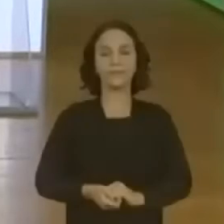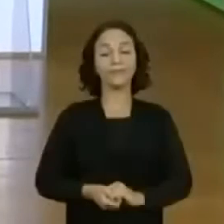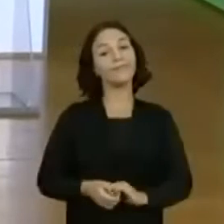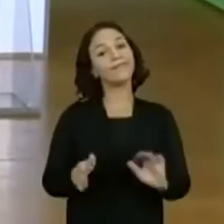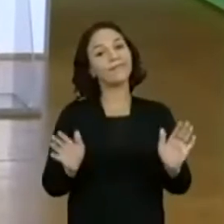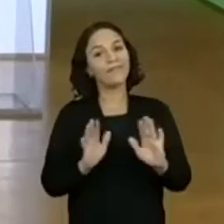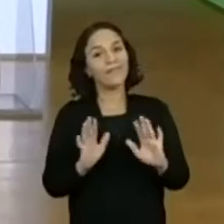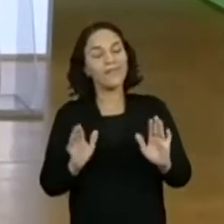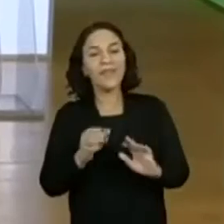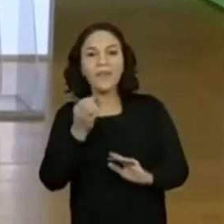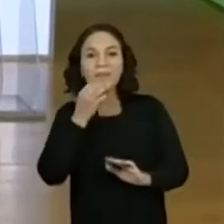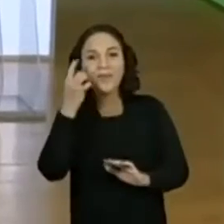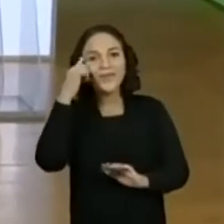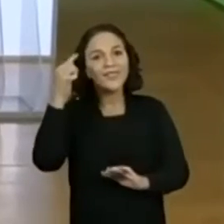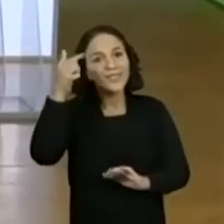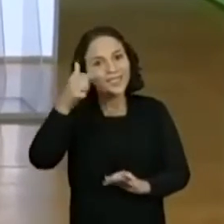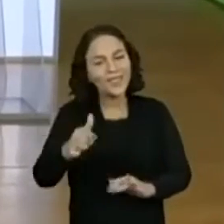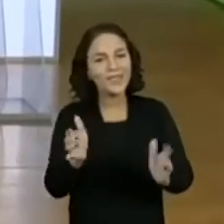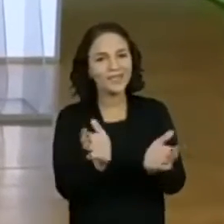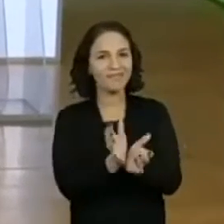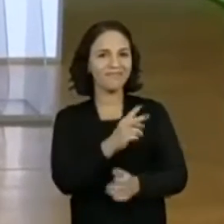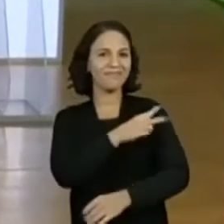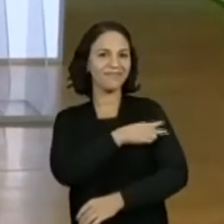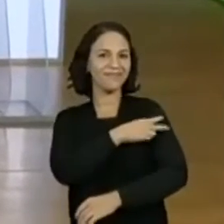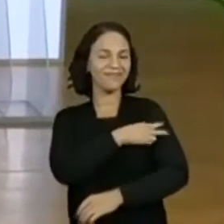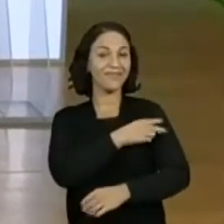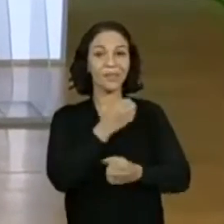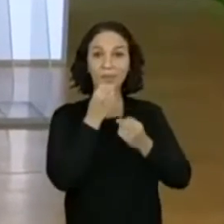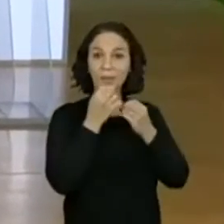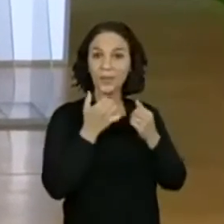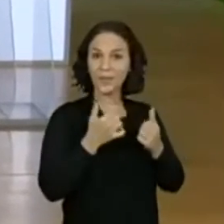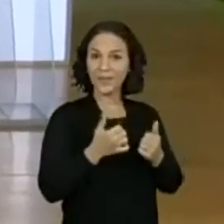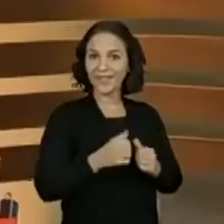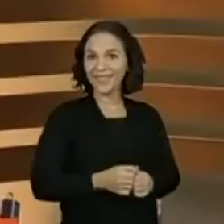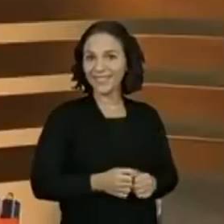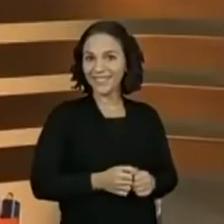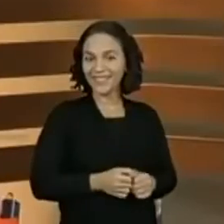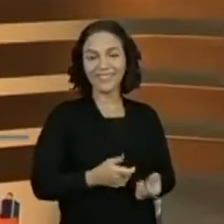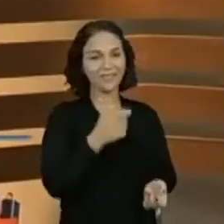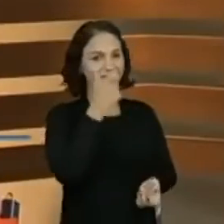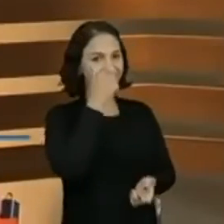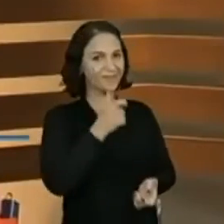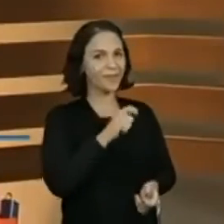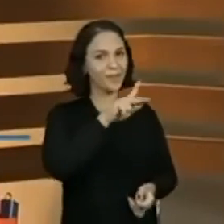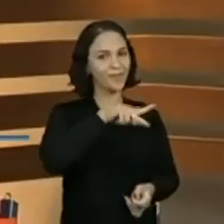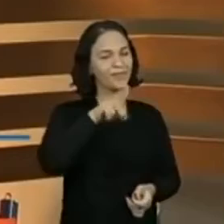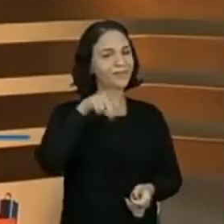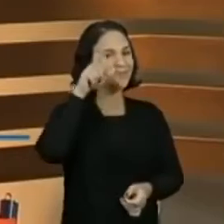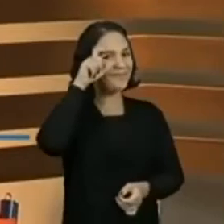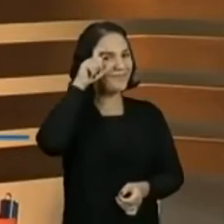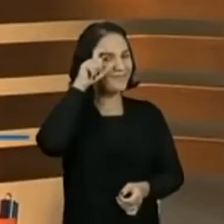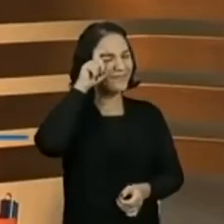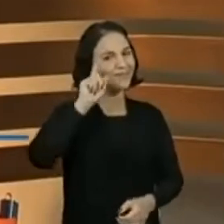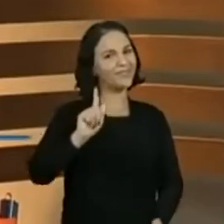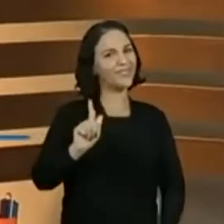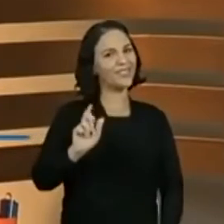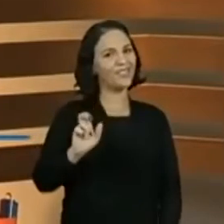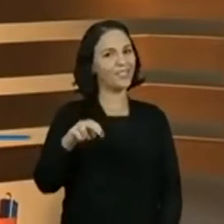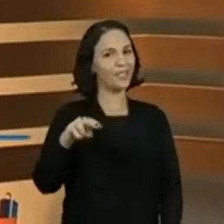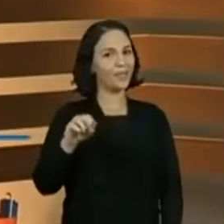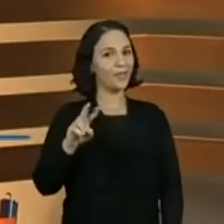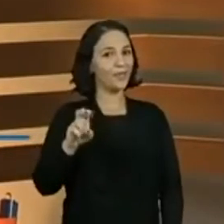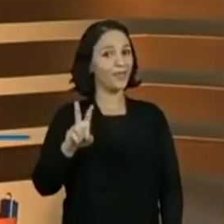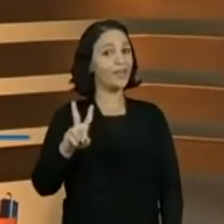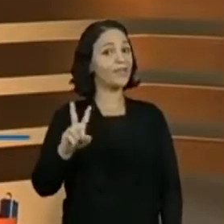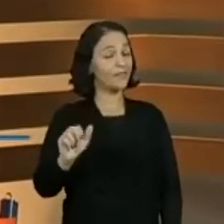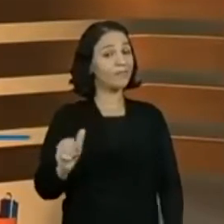Bom dia mais uma vez, galerinha do segundo ano! Tudo bem com vocês? Sou a professora Genoveva e estou aqui desta vez